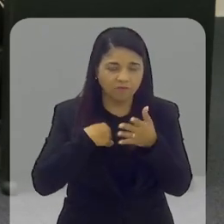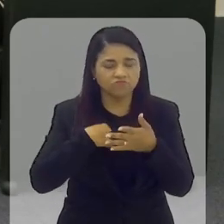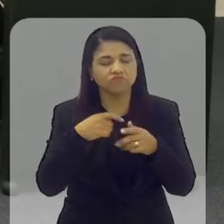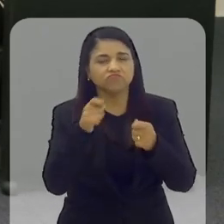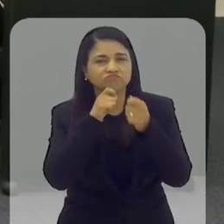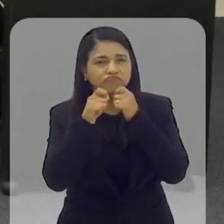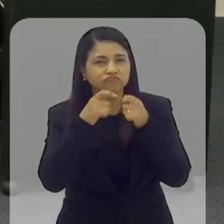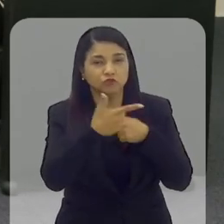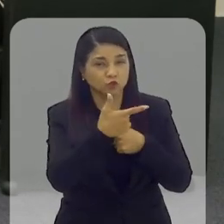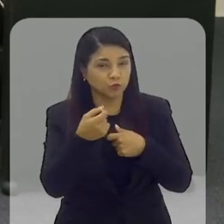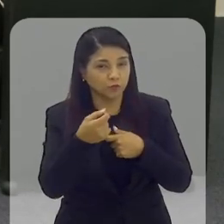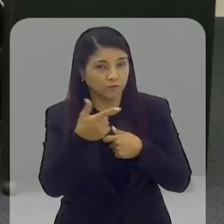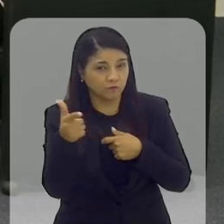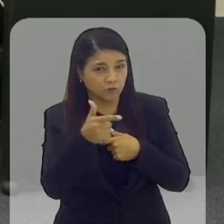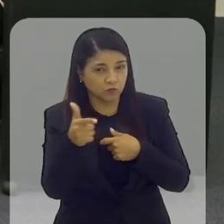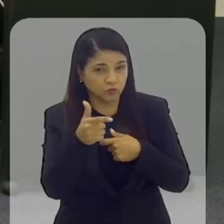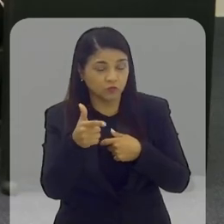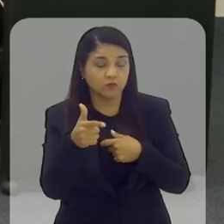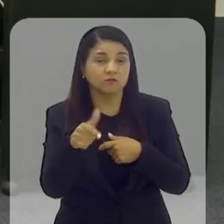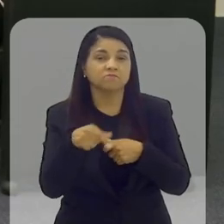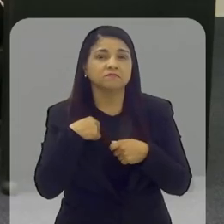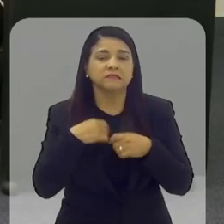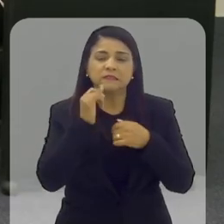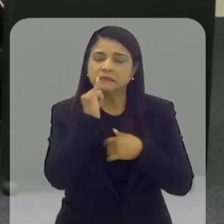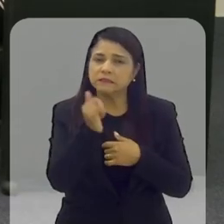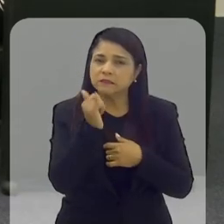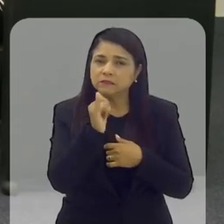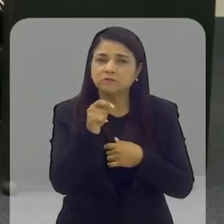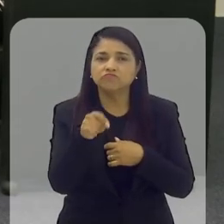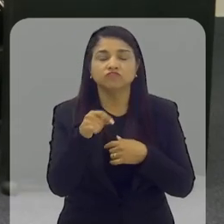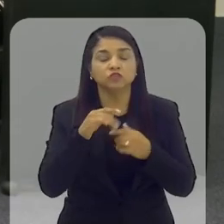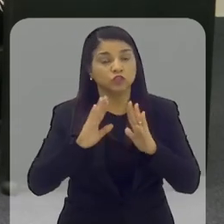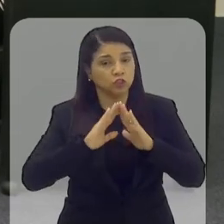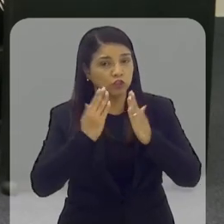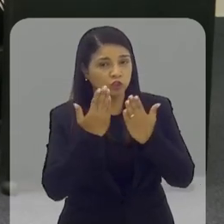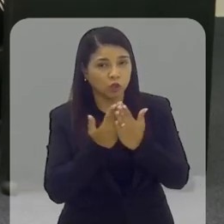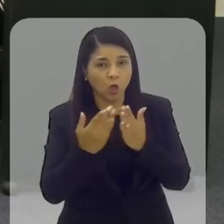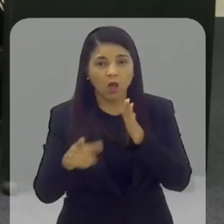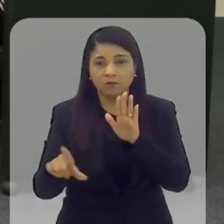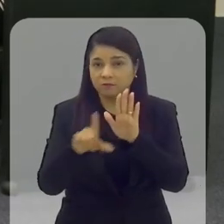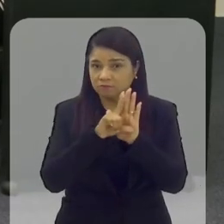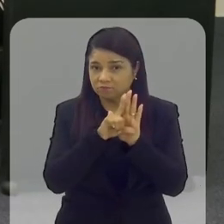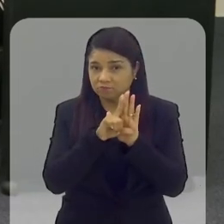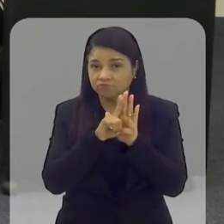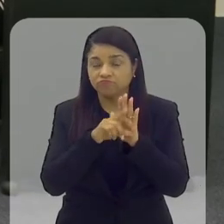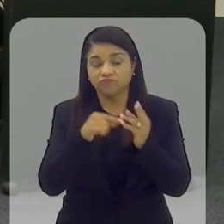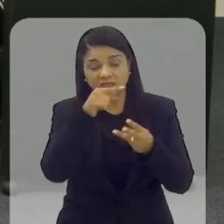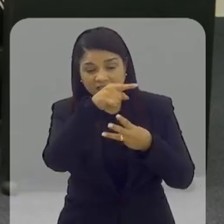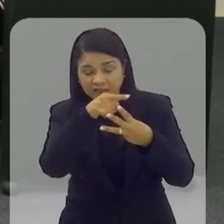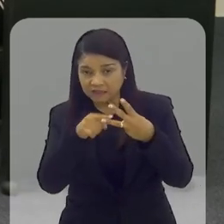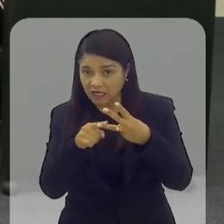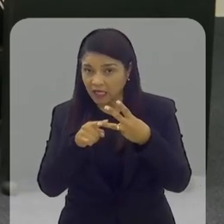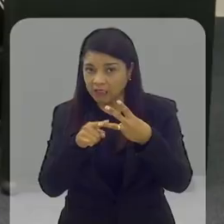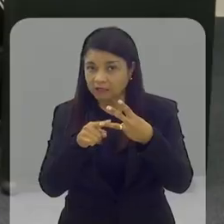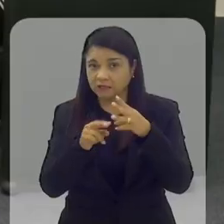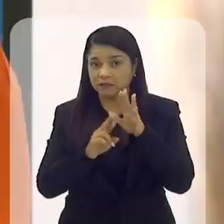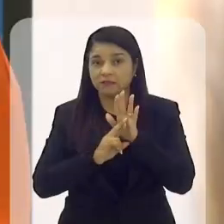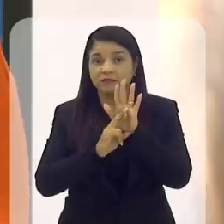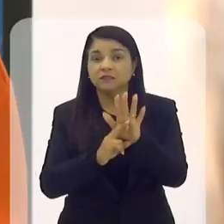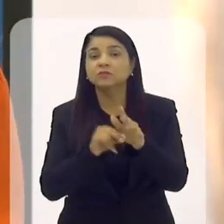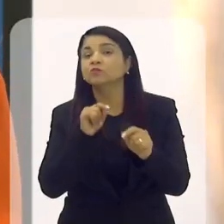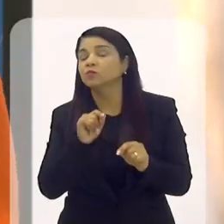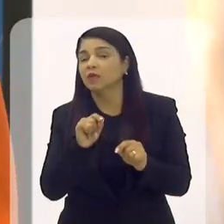muito recente de 2022 que ele dizendo que todas as escolas do legislativo deveriam ter três